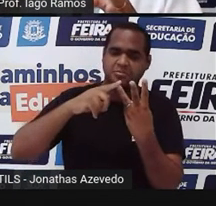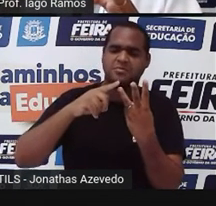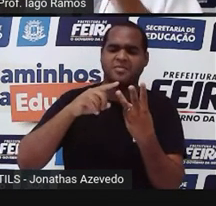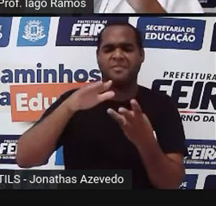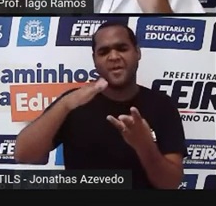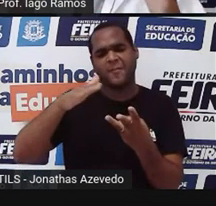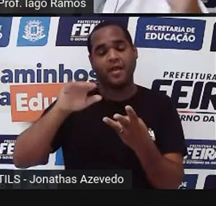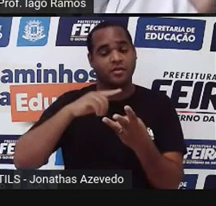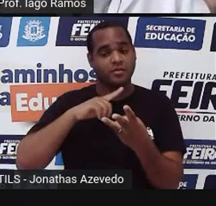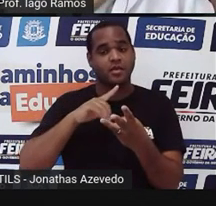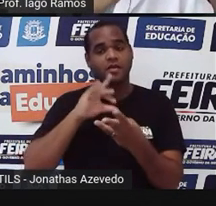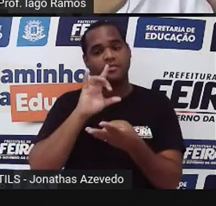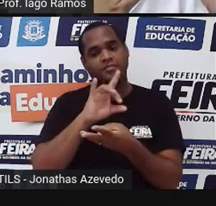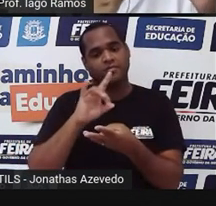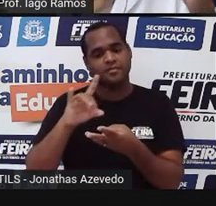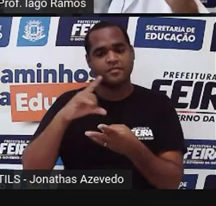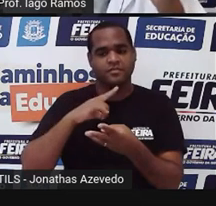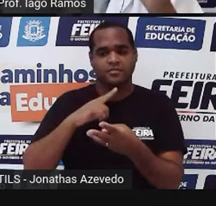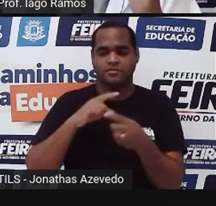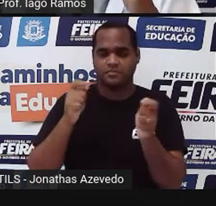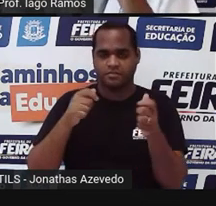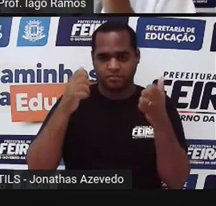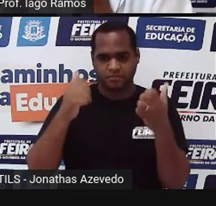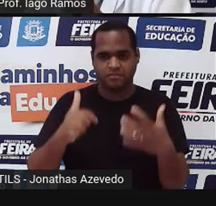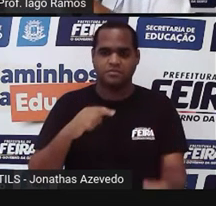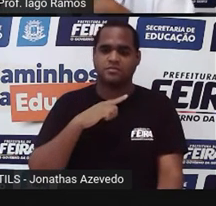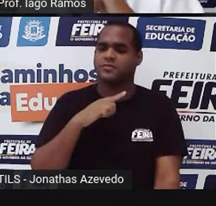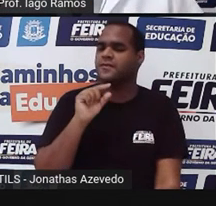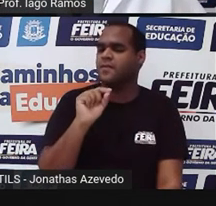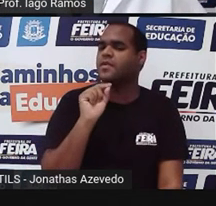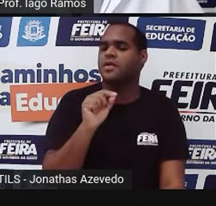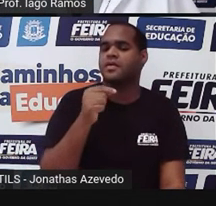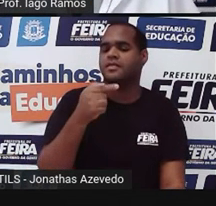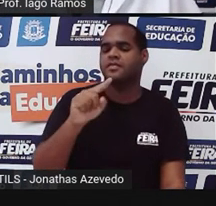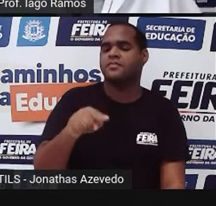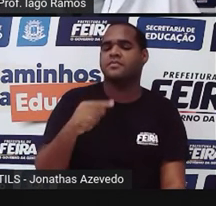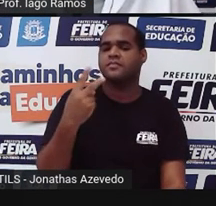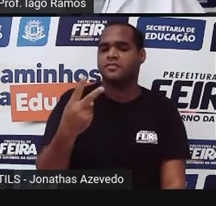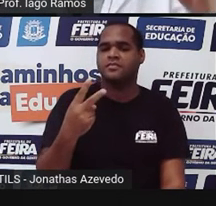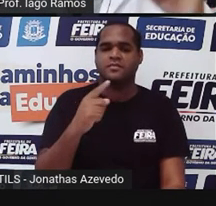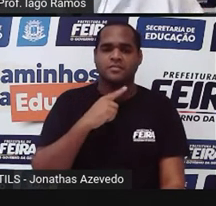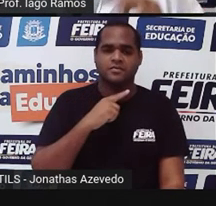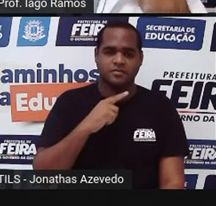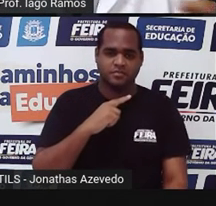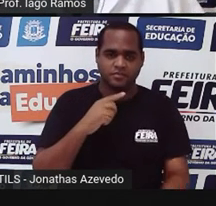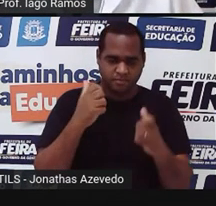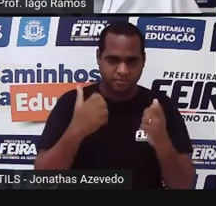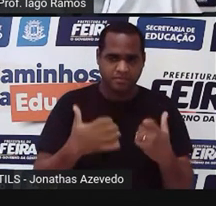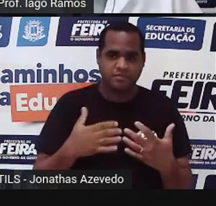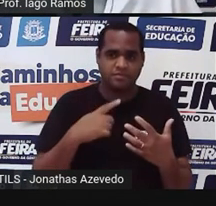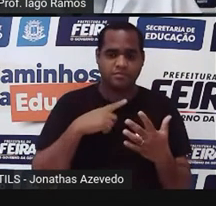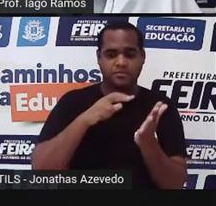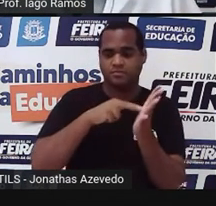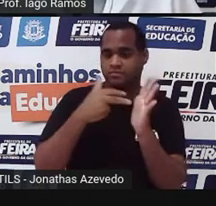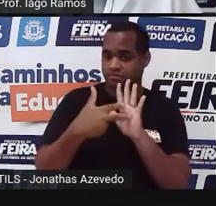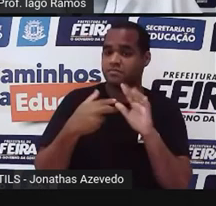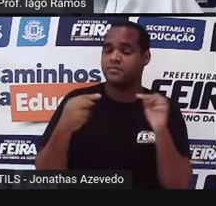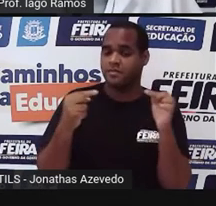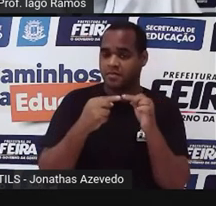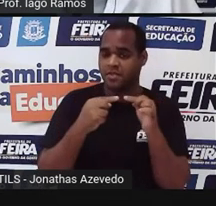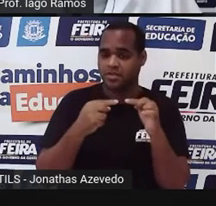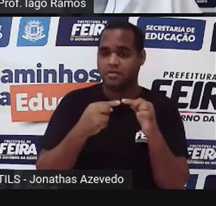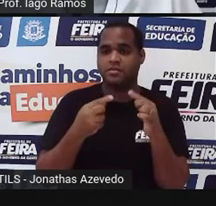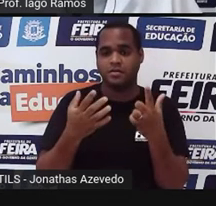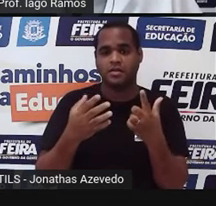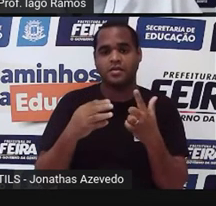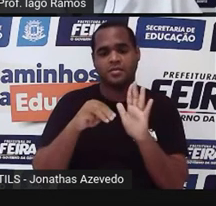menos em cada unidade você estava tirando uma nota de 7,2. Então, esse é o significado da média aritmética.